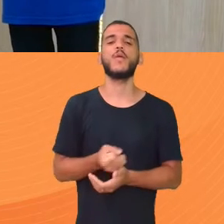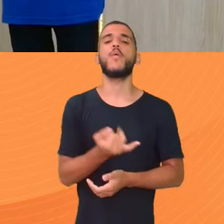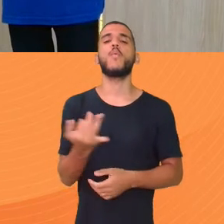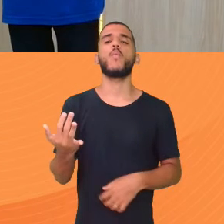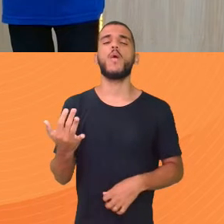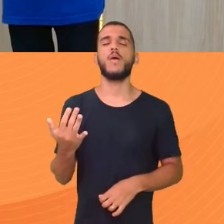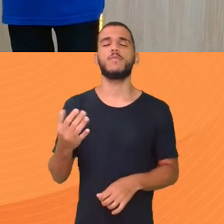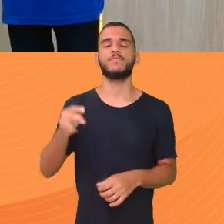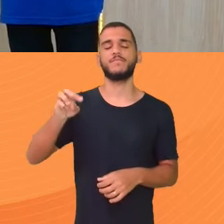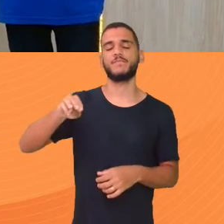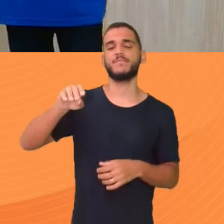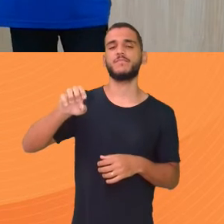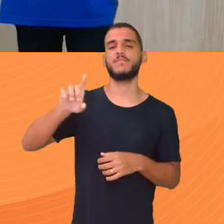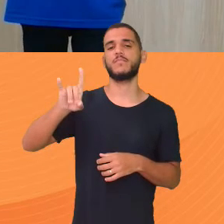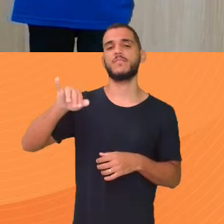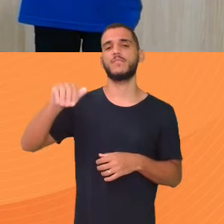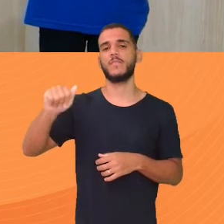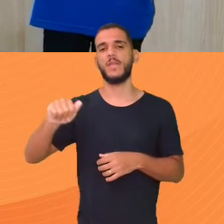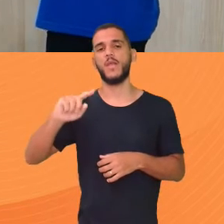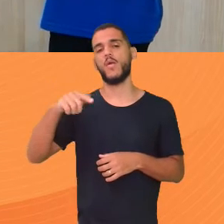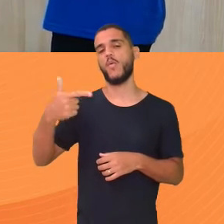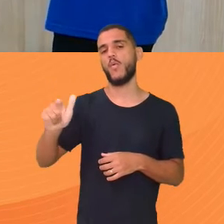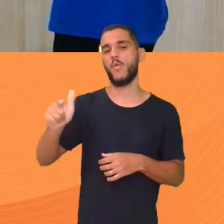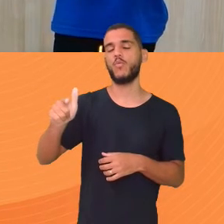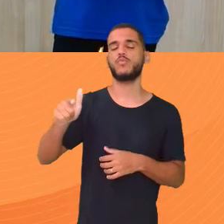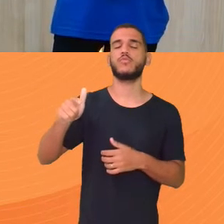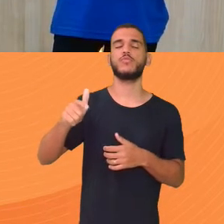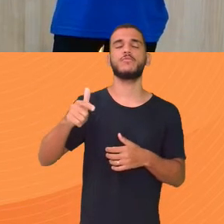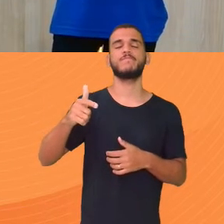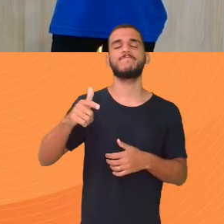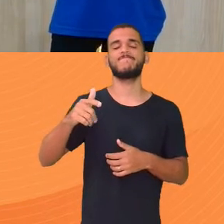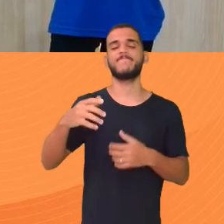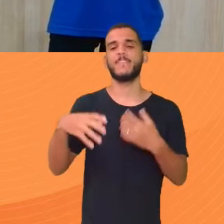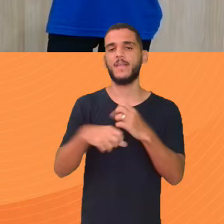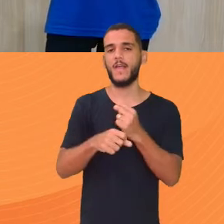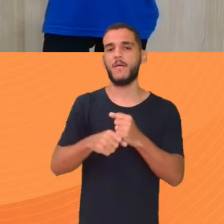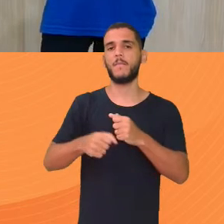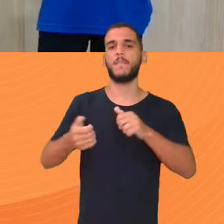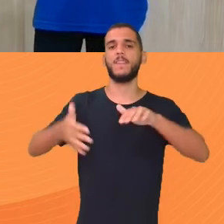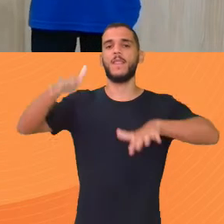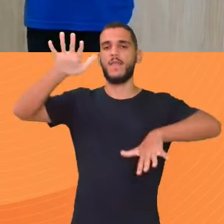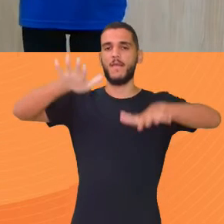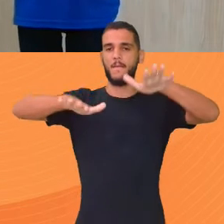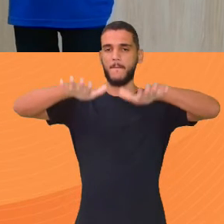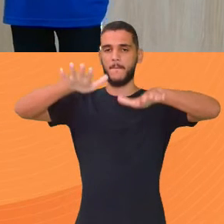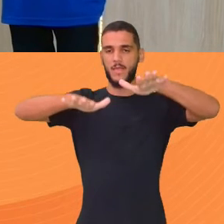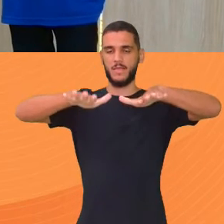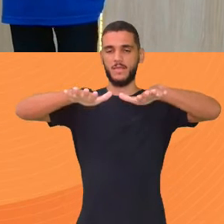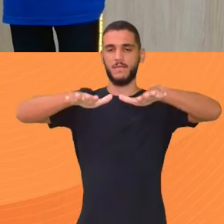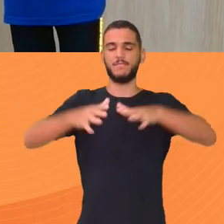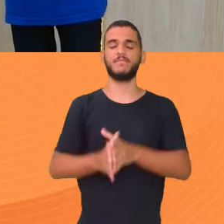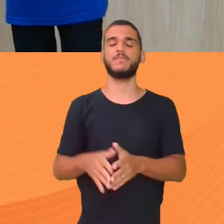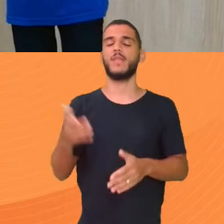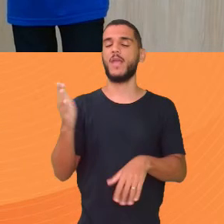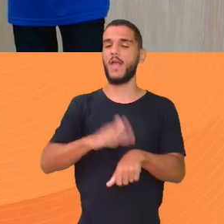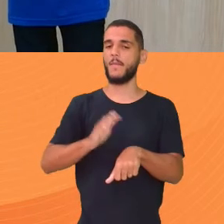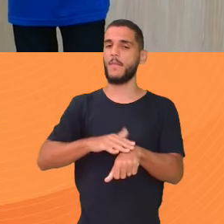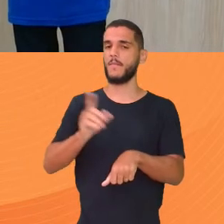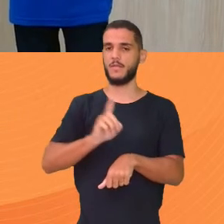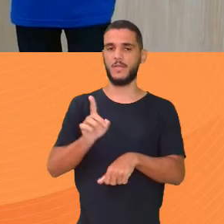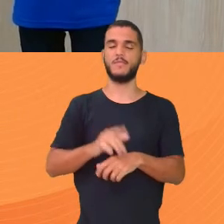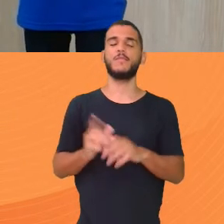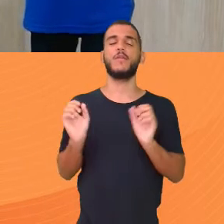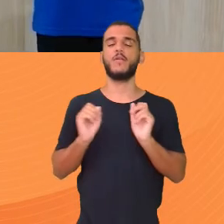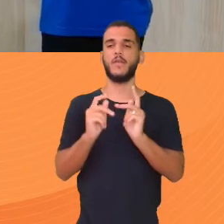idade Dos teus alunos Já é outro cálculo Que a vai ver ainda hoje Que é chamada Média aritimética Mas não é agora não A gente vai ver isso aí